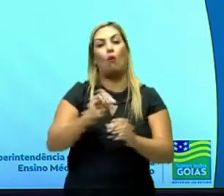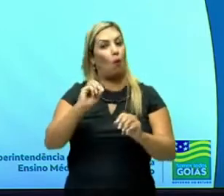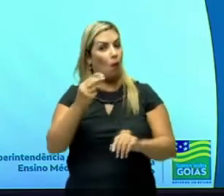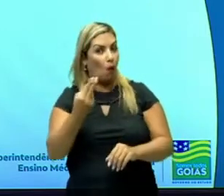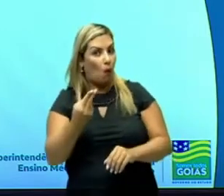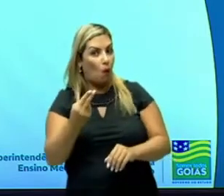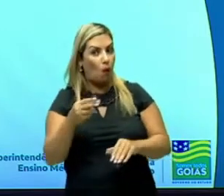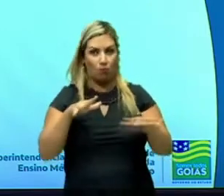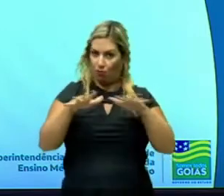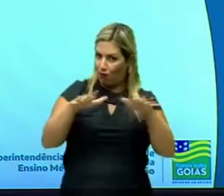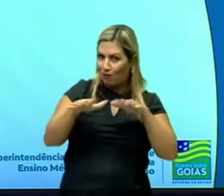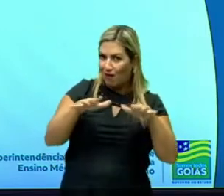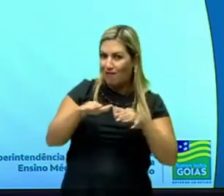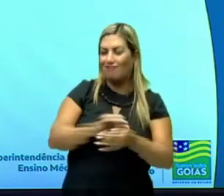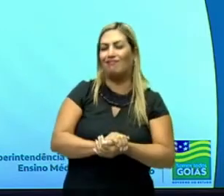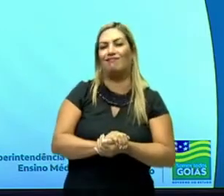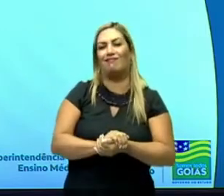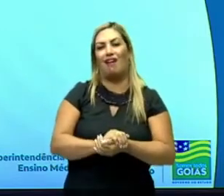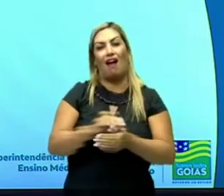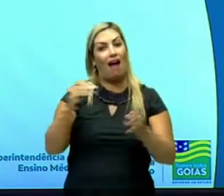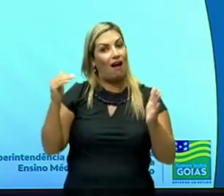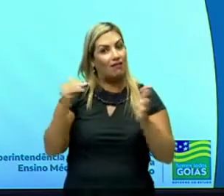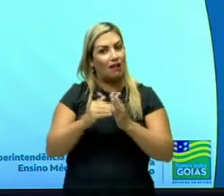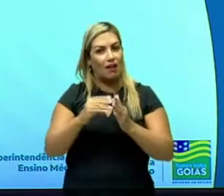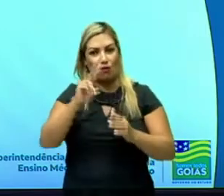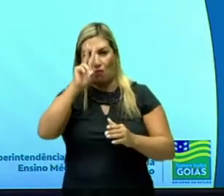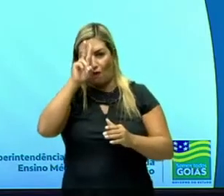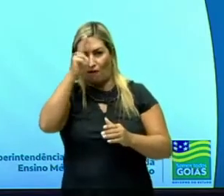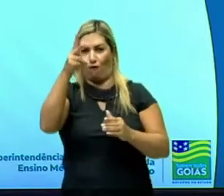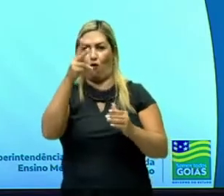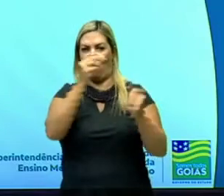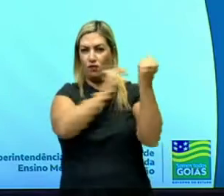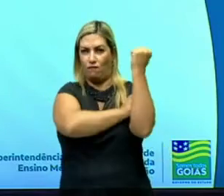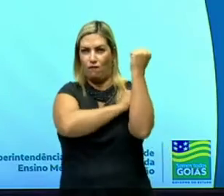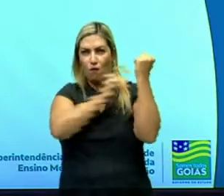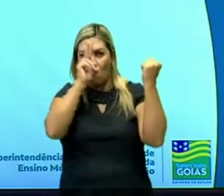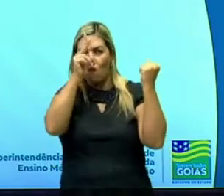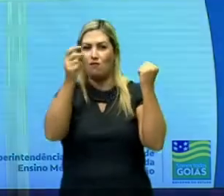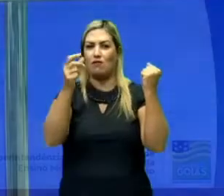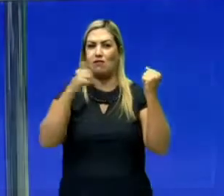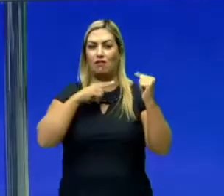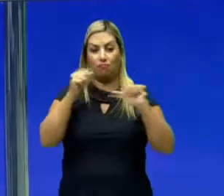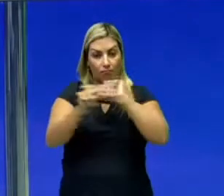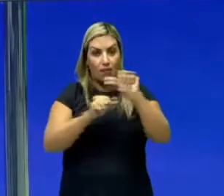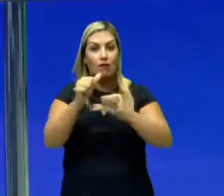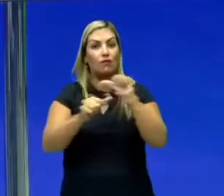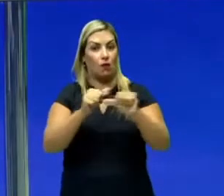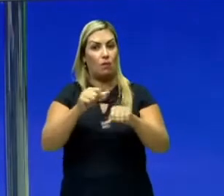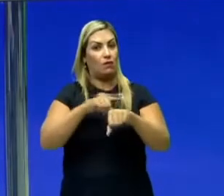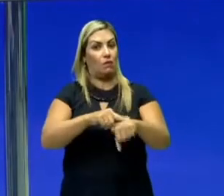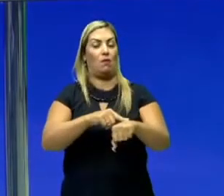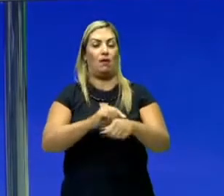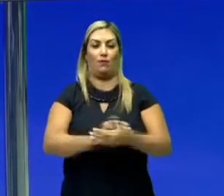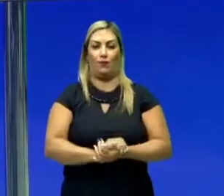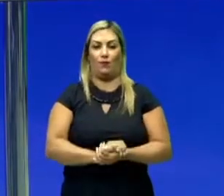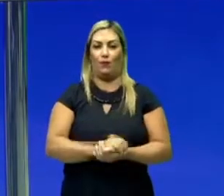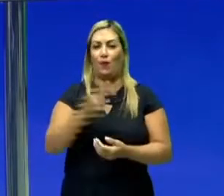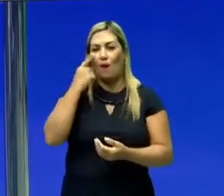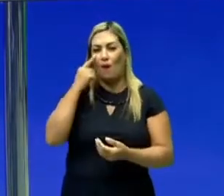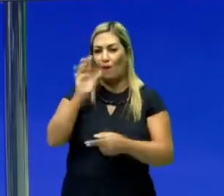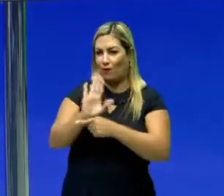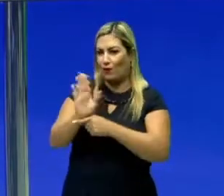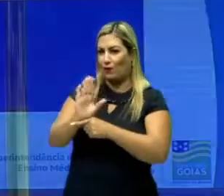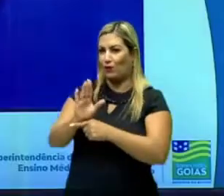movimento, até que uma força altere esse estado. Então, olha só, pessoal, vamos ver esse